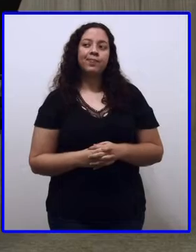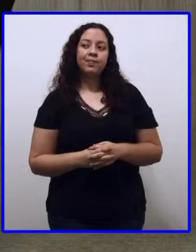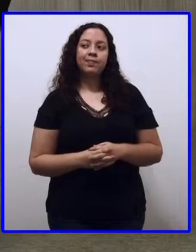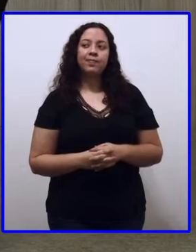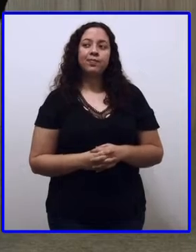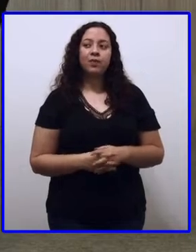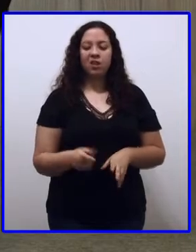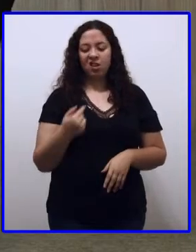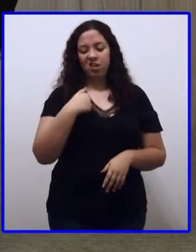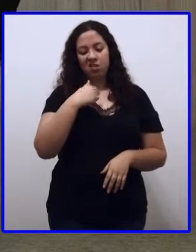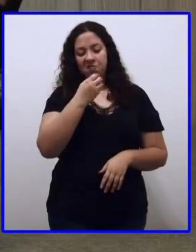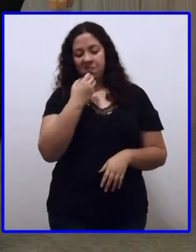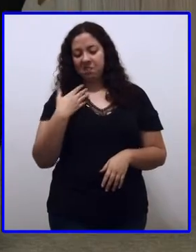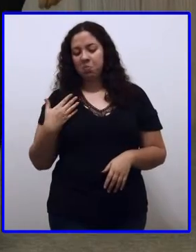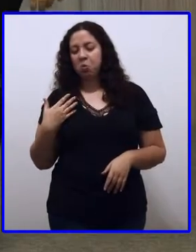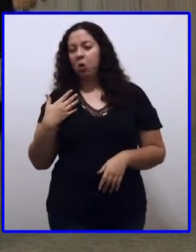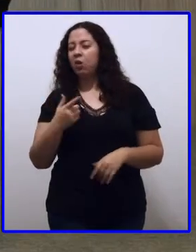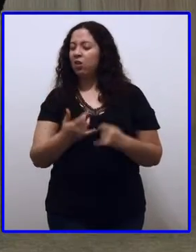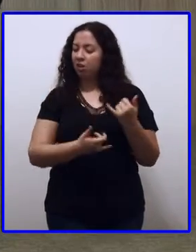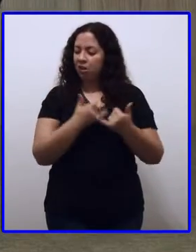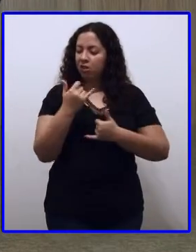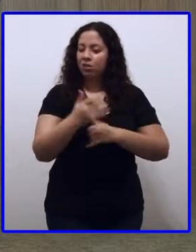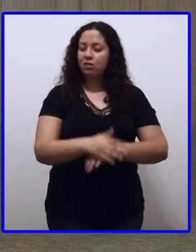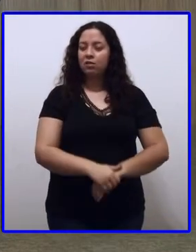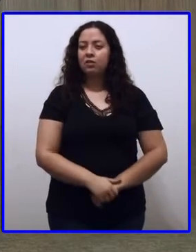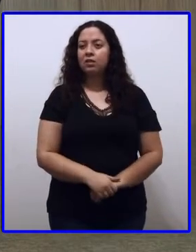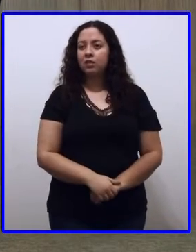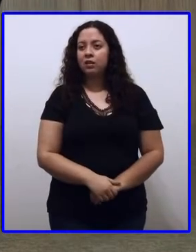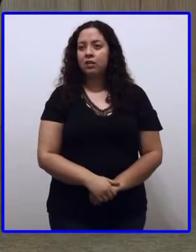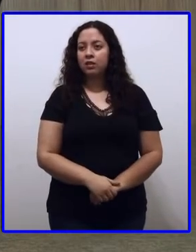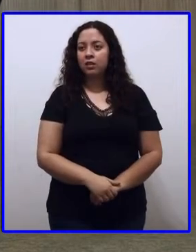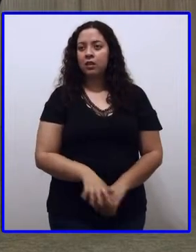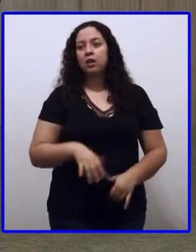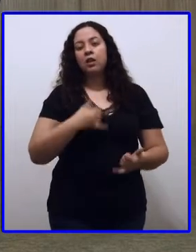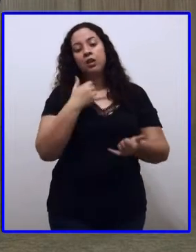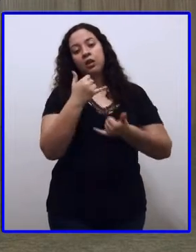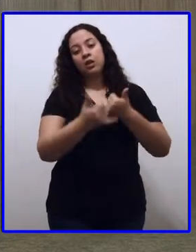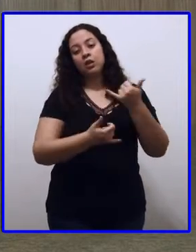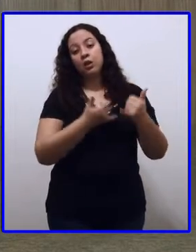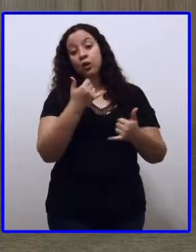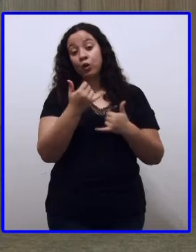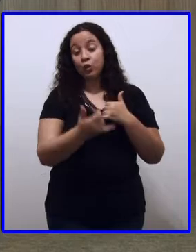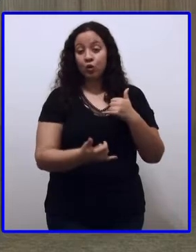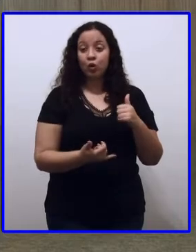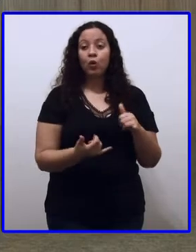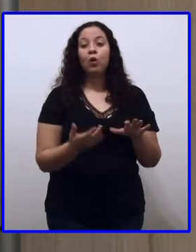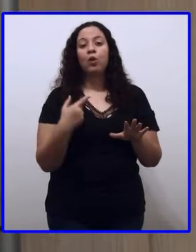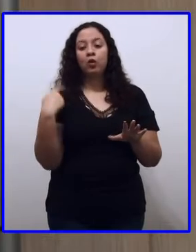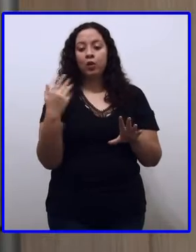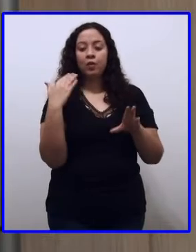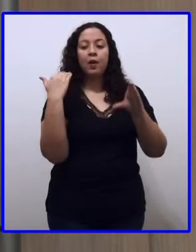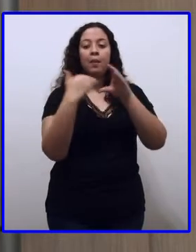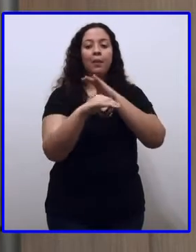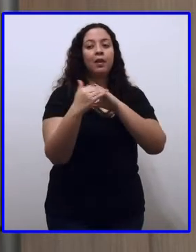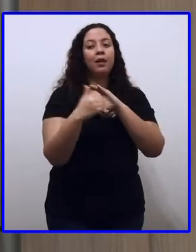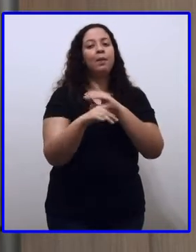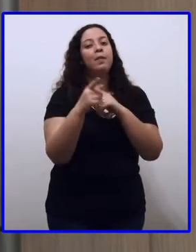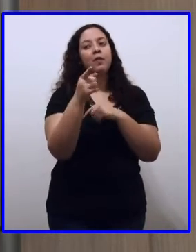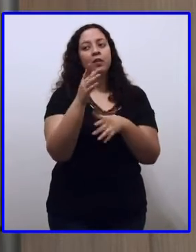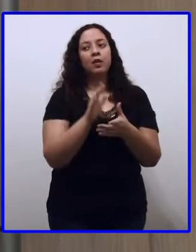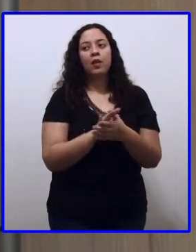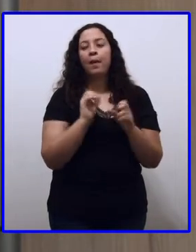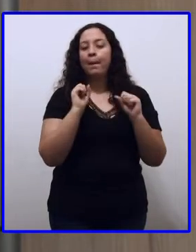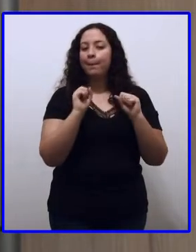Ah, eu sou muito boa de jogo da memória. E esse jogo vai ficar disponível para a sua professora enviar para você, certo? E aí você pode treinar